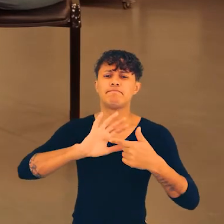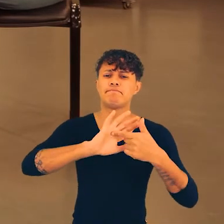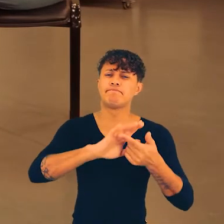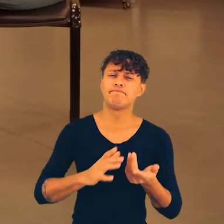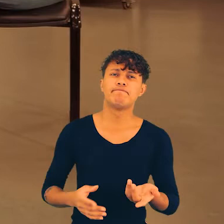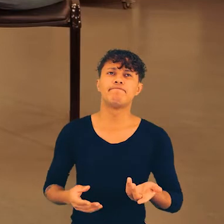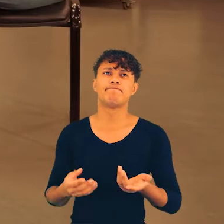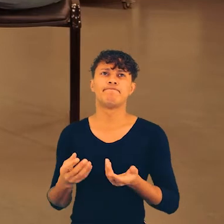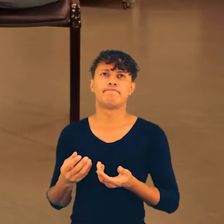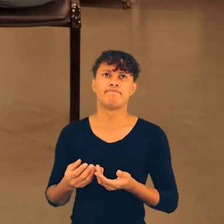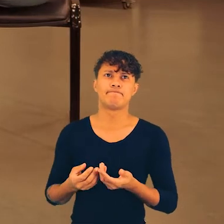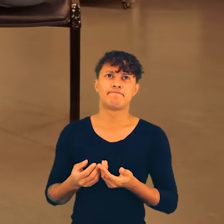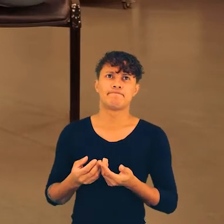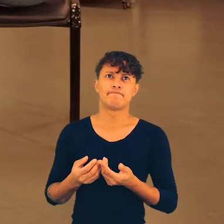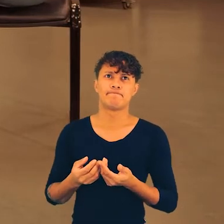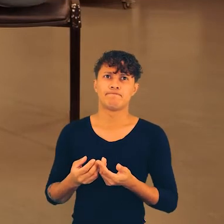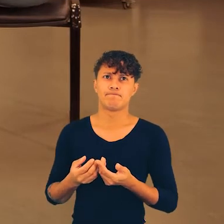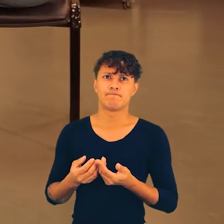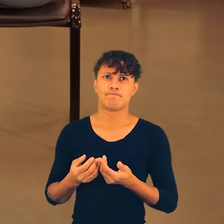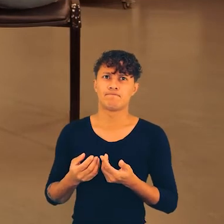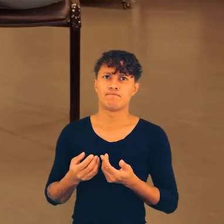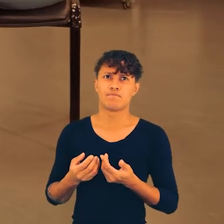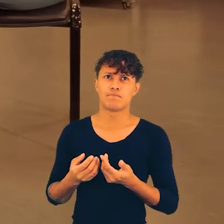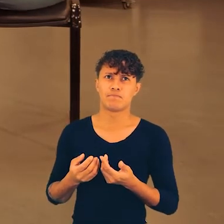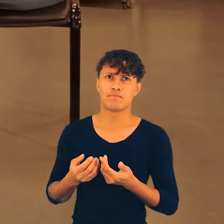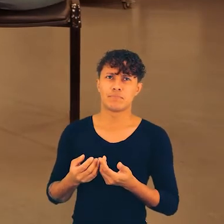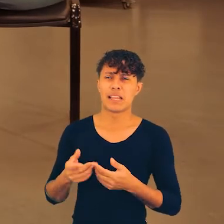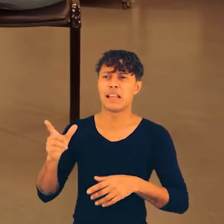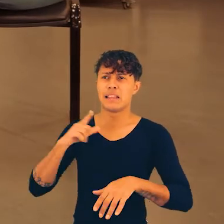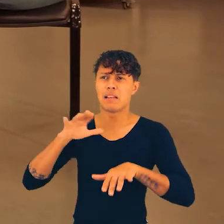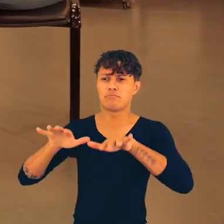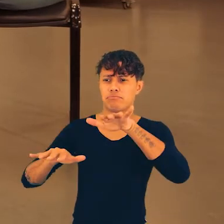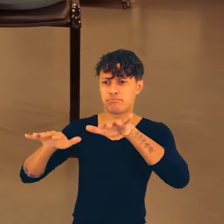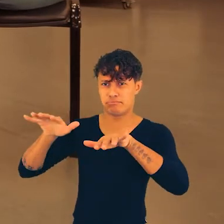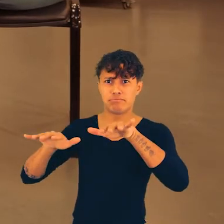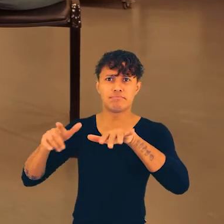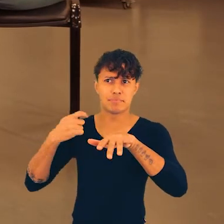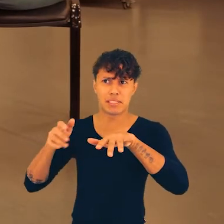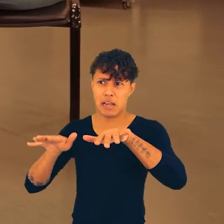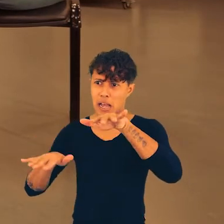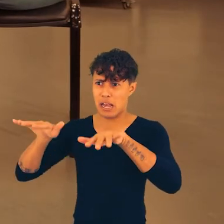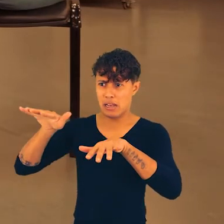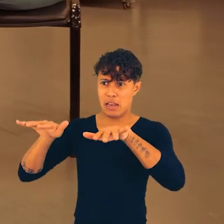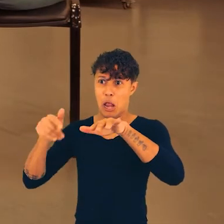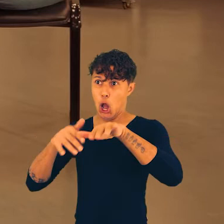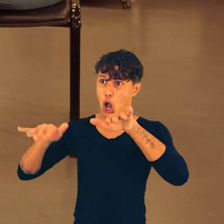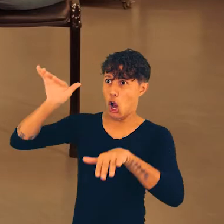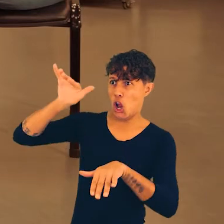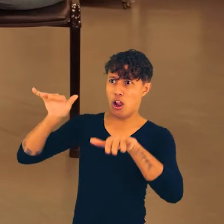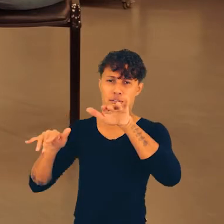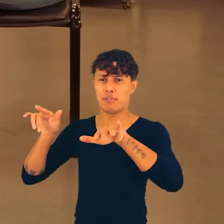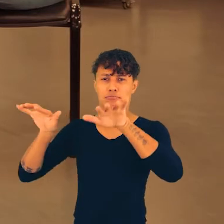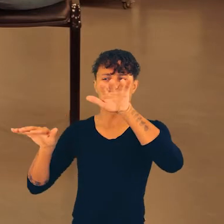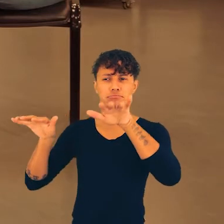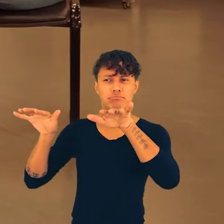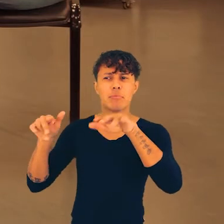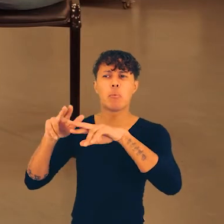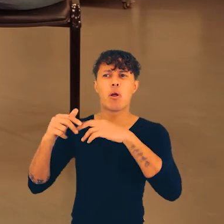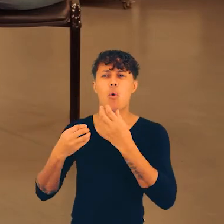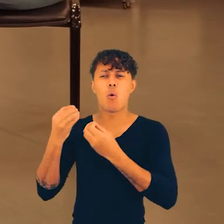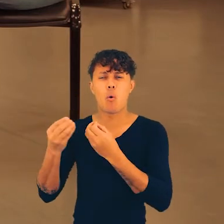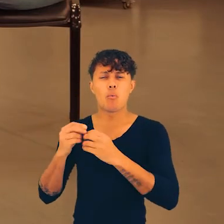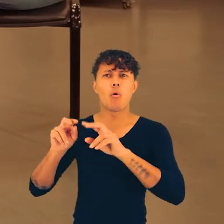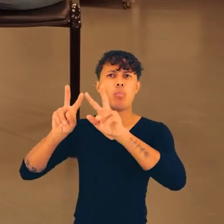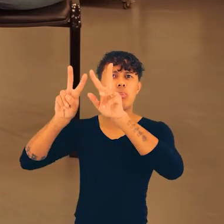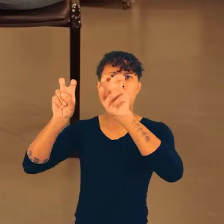as manifestações também, né? Tipo, mas, né, tudo no seu equilíbrio mesmo. Então,